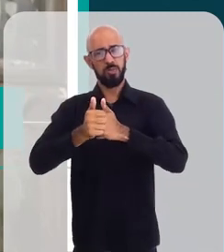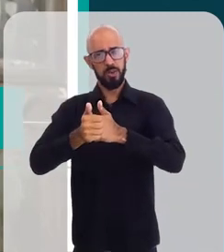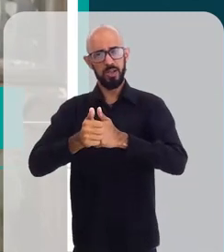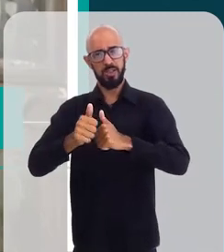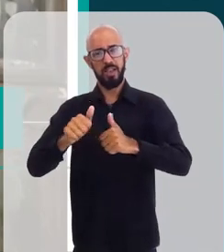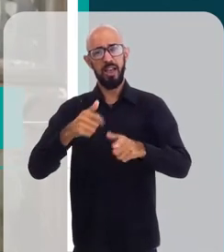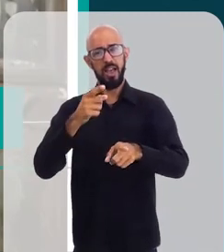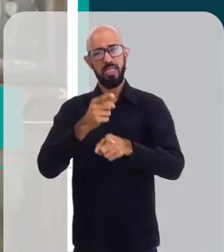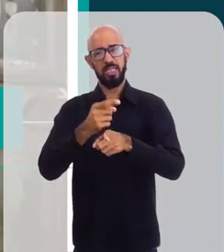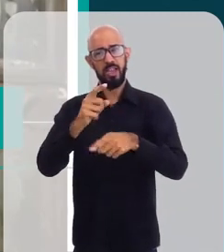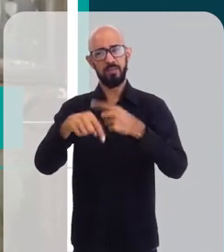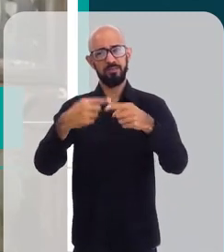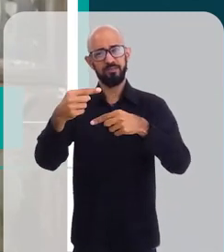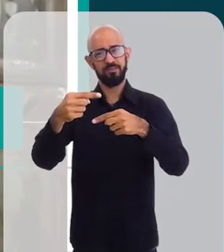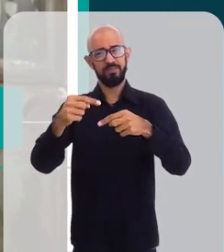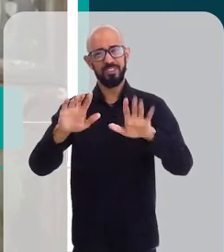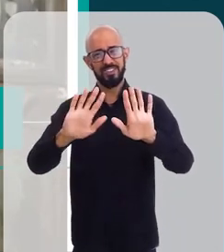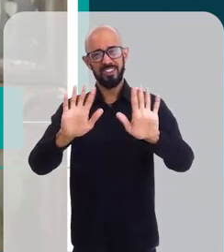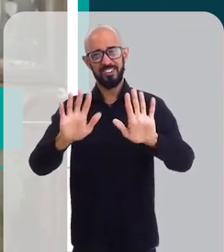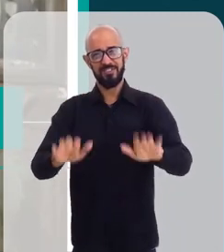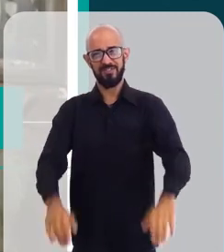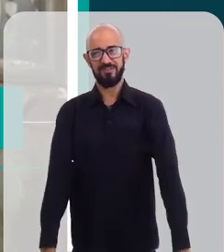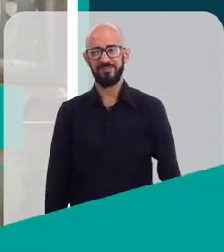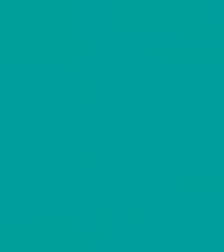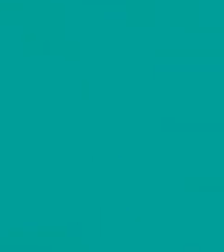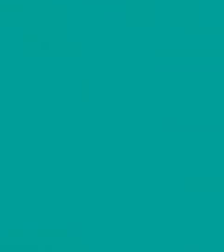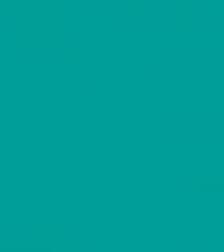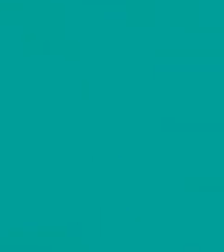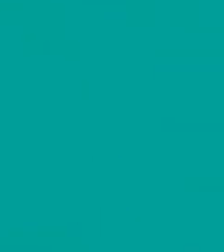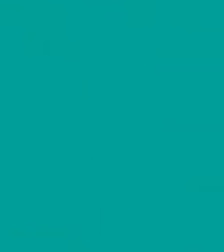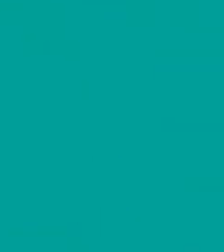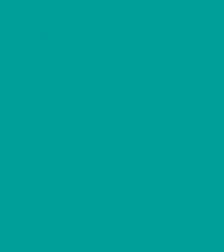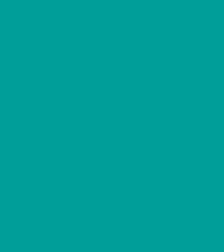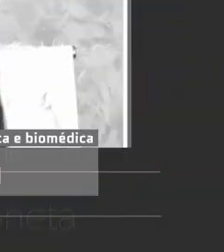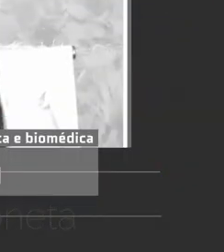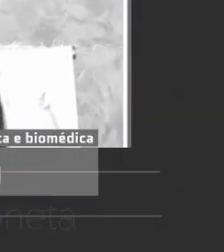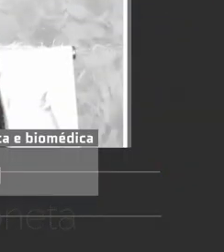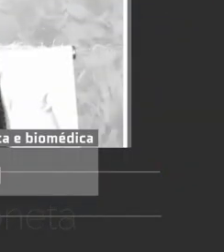companhia. Até o próximo encontro. Eu te espero! Música